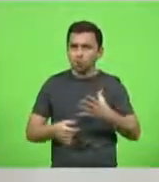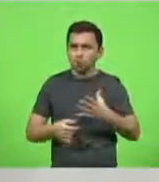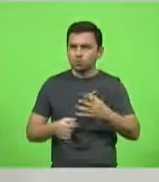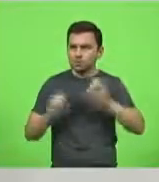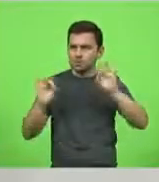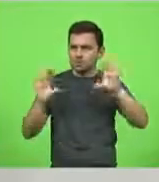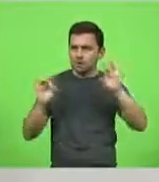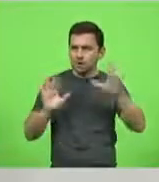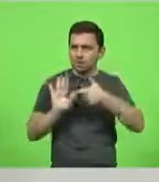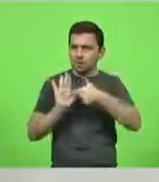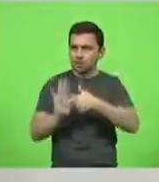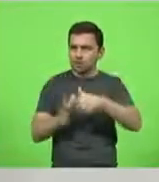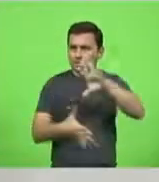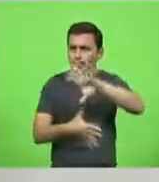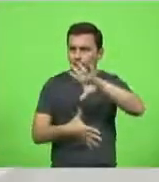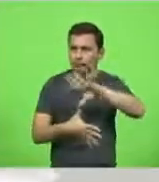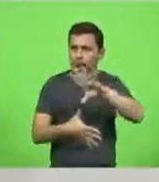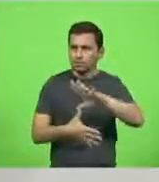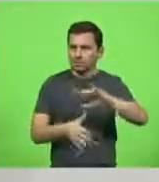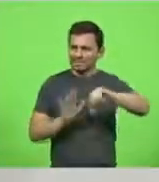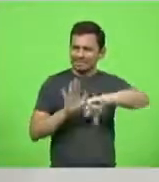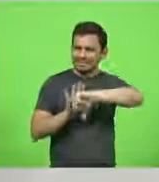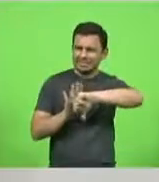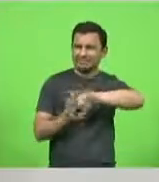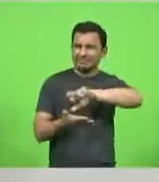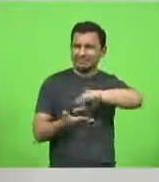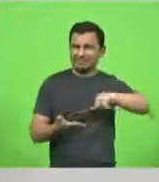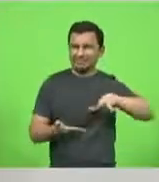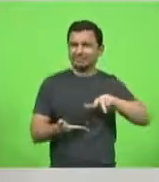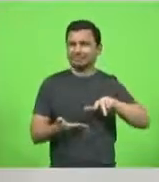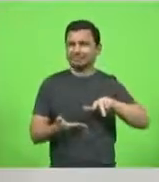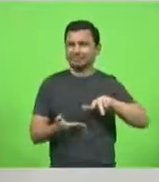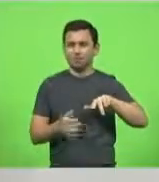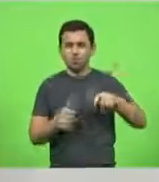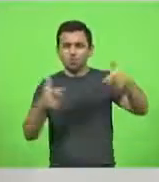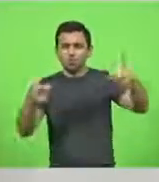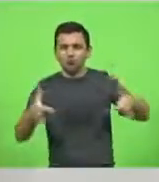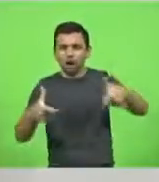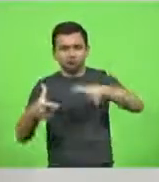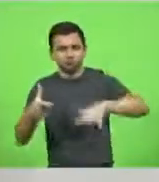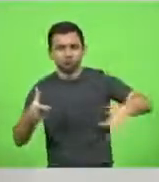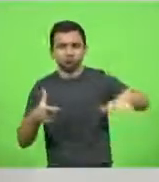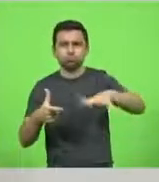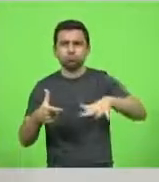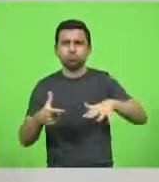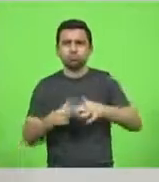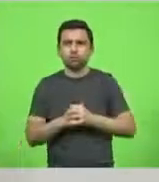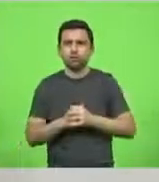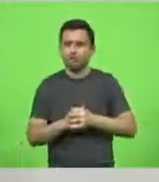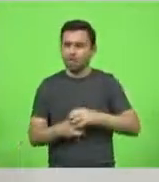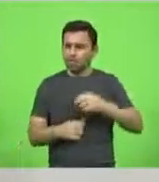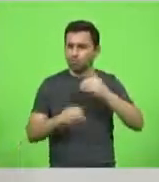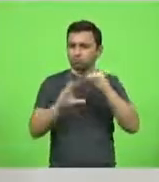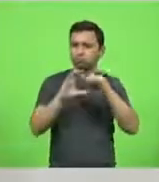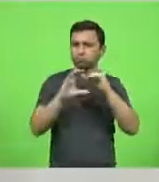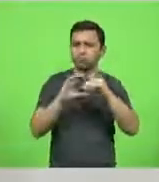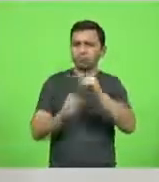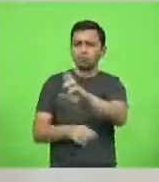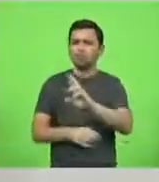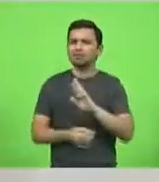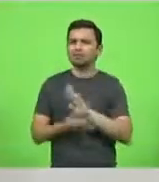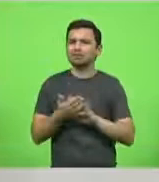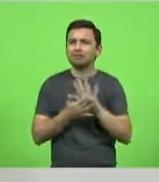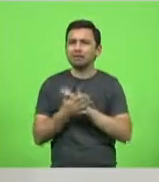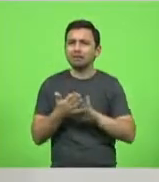Mostrei mapa de criminalidade. Mostrei o tamanho da nossa área de abrangência. Estão constantemente enviando isso, nem resposta eu